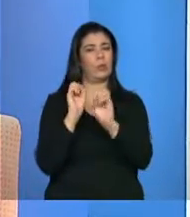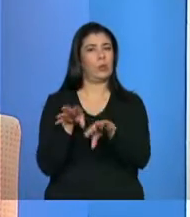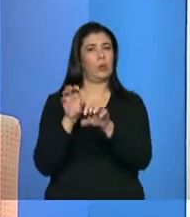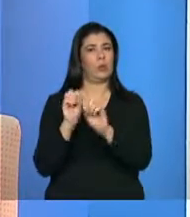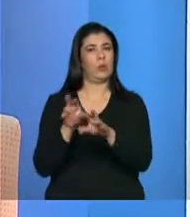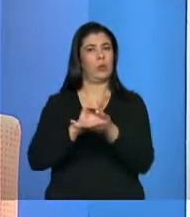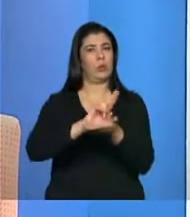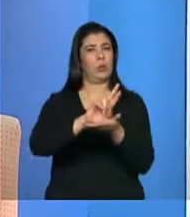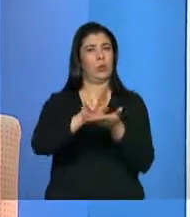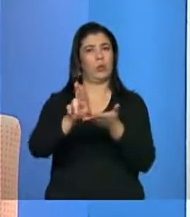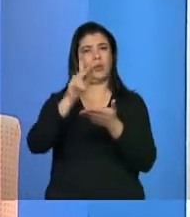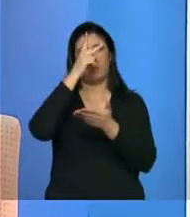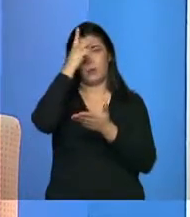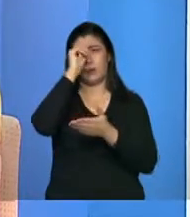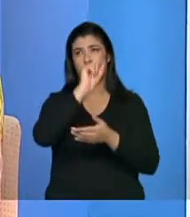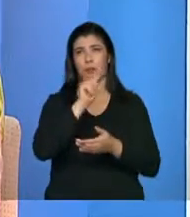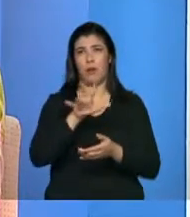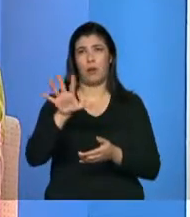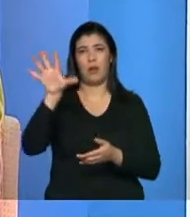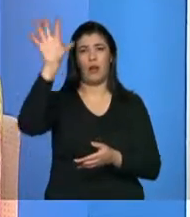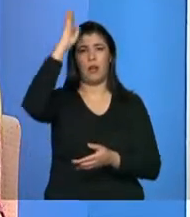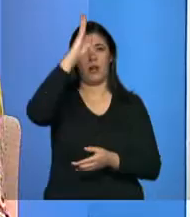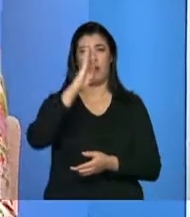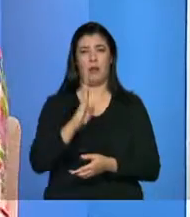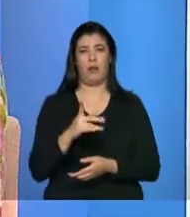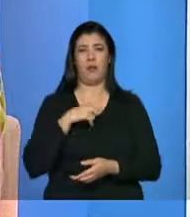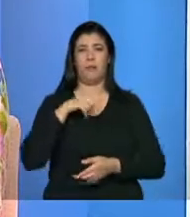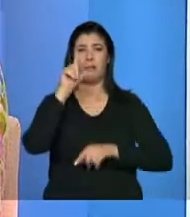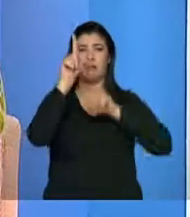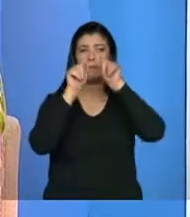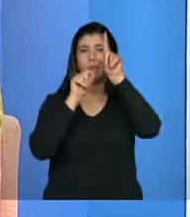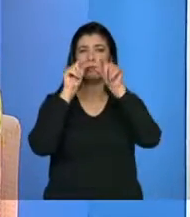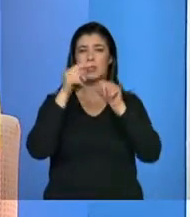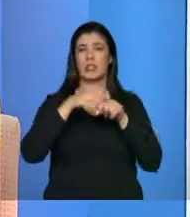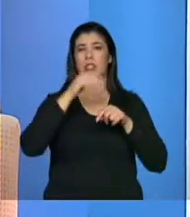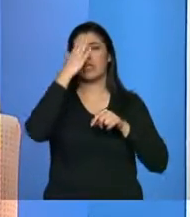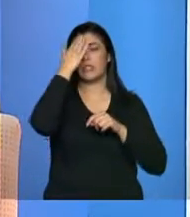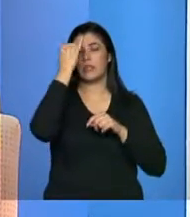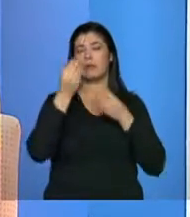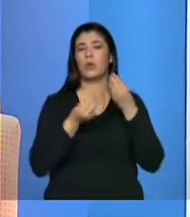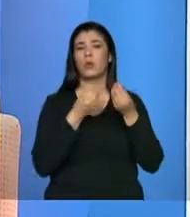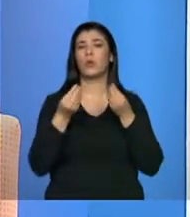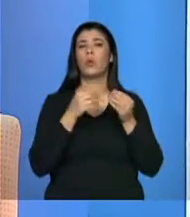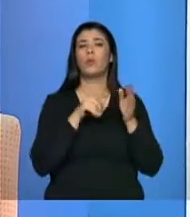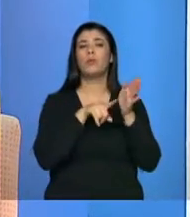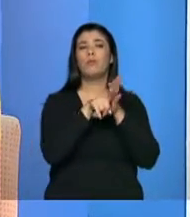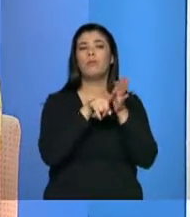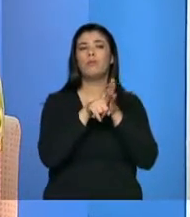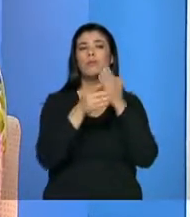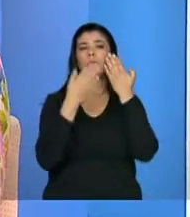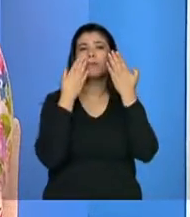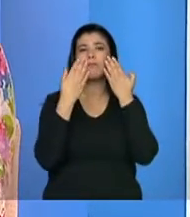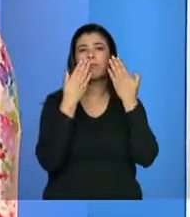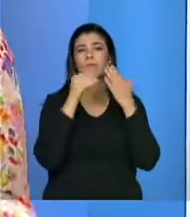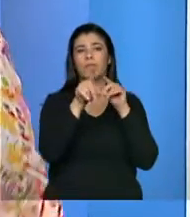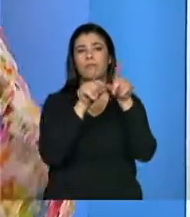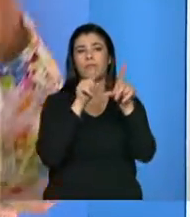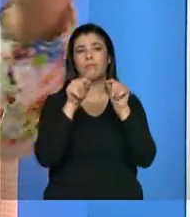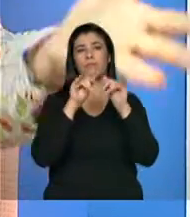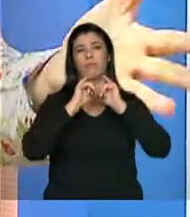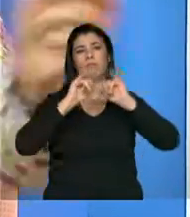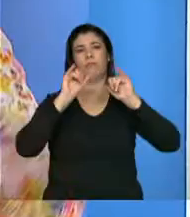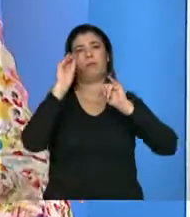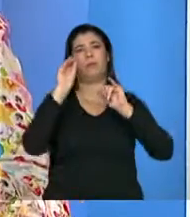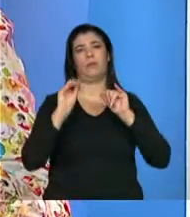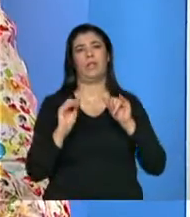entrevistadores que têm Brasil afora, né, para eles terem um padrão na entrevista. Quer dizer, isso é muito diferente de deixar a